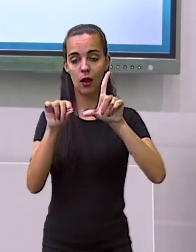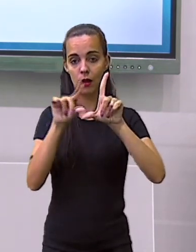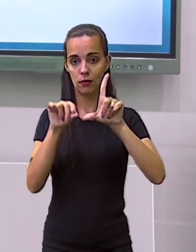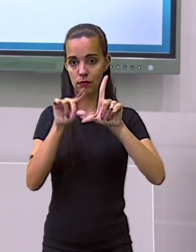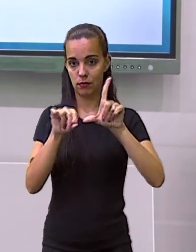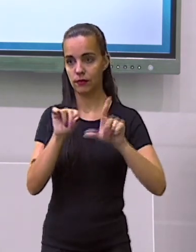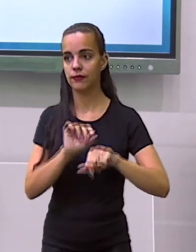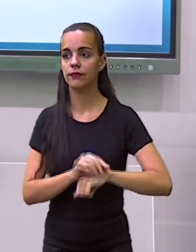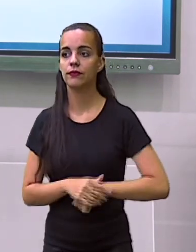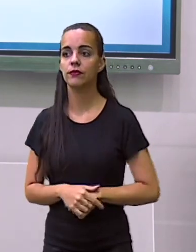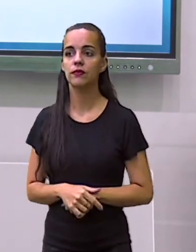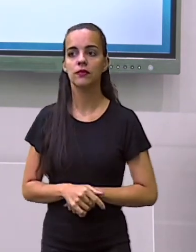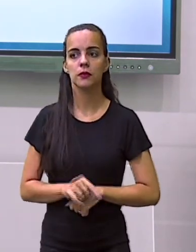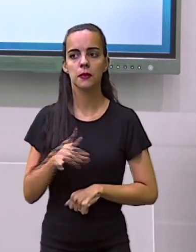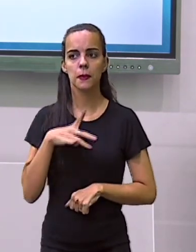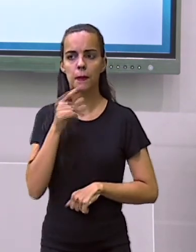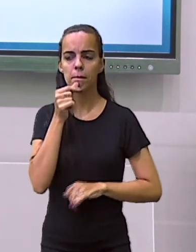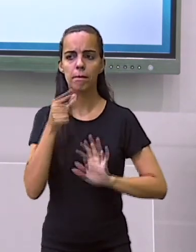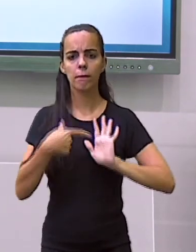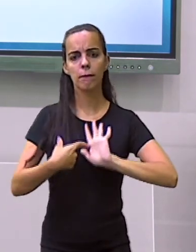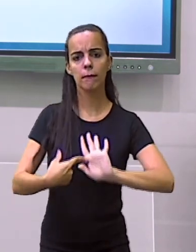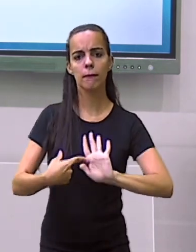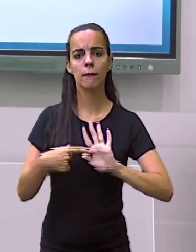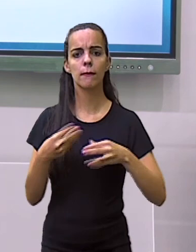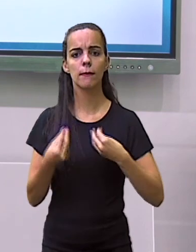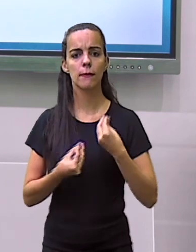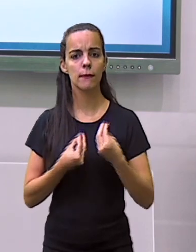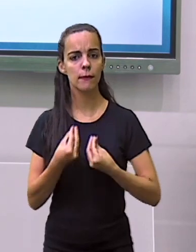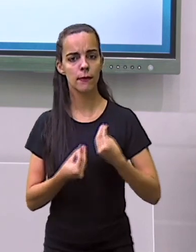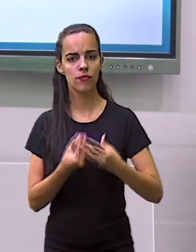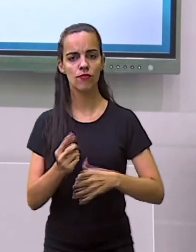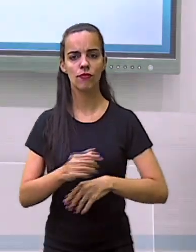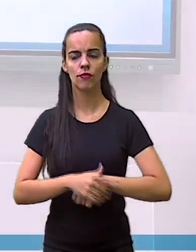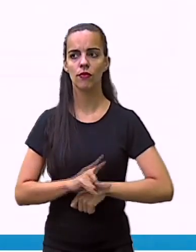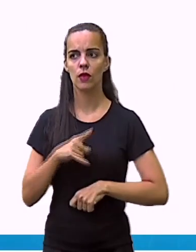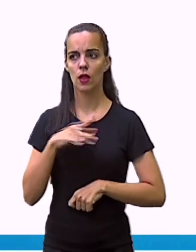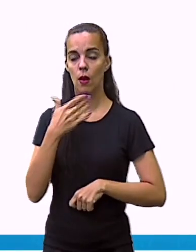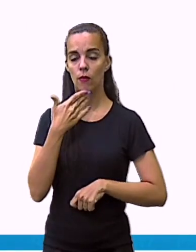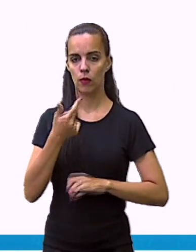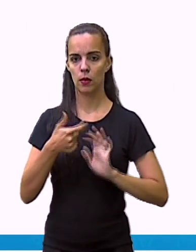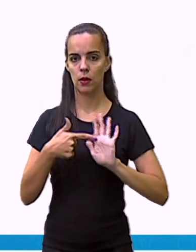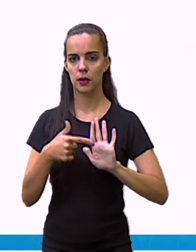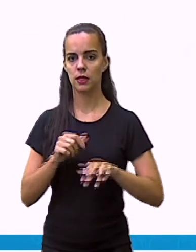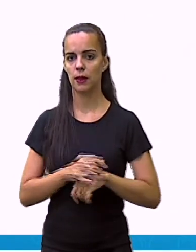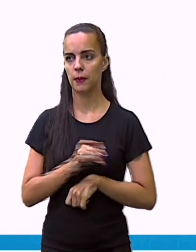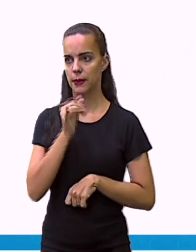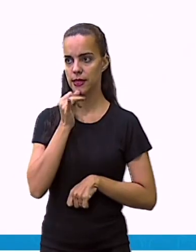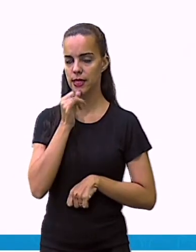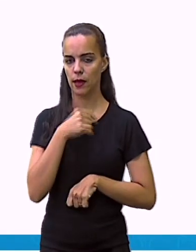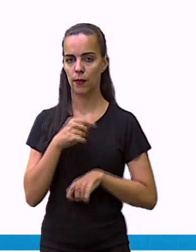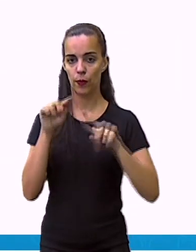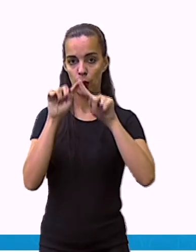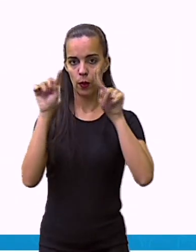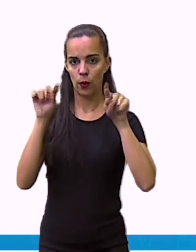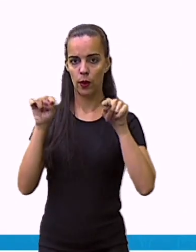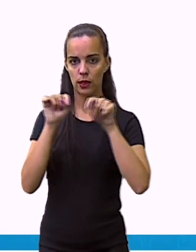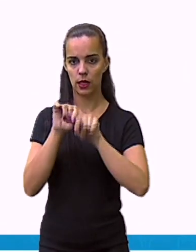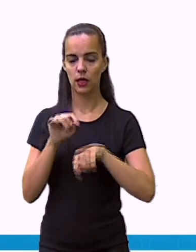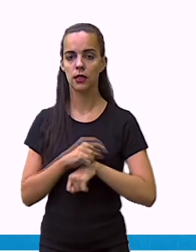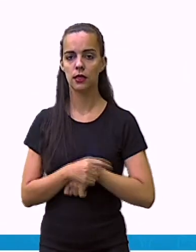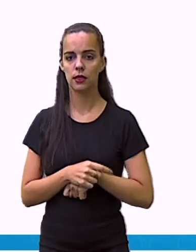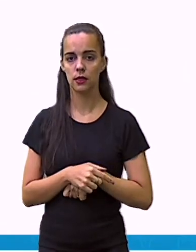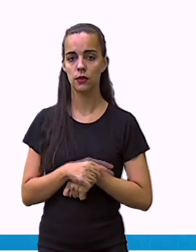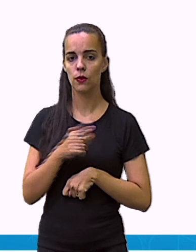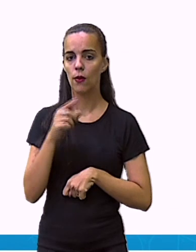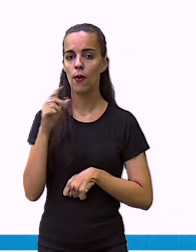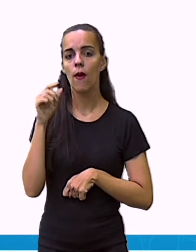Então, na cor azul, eu selecionei para o... Vamos escrever a legenda? O gato.